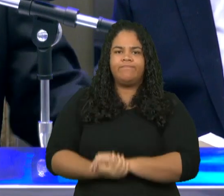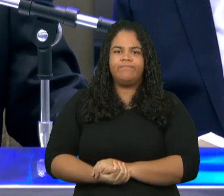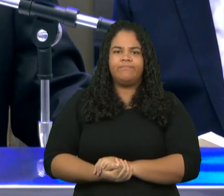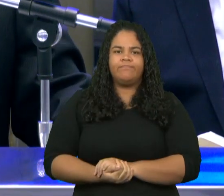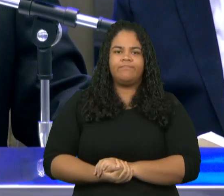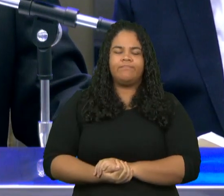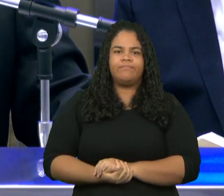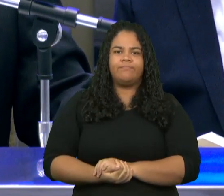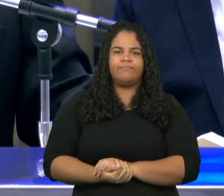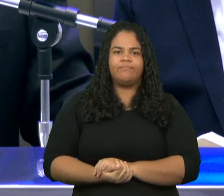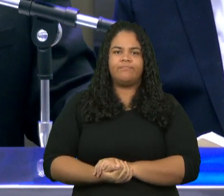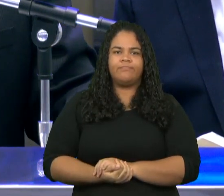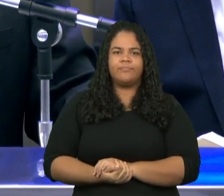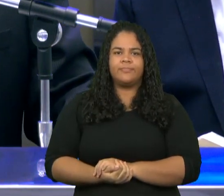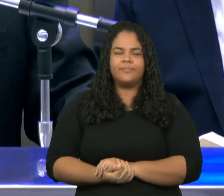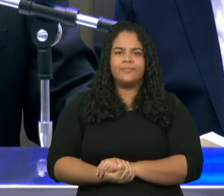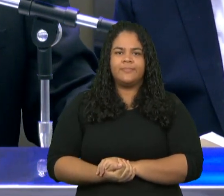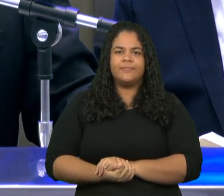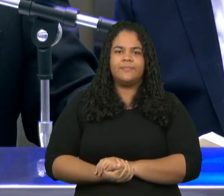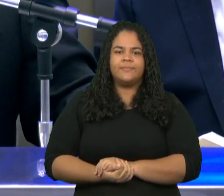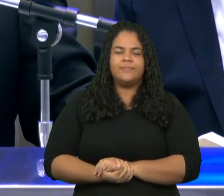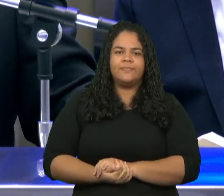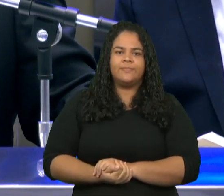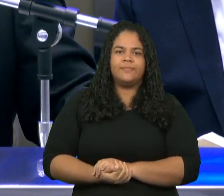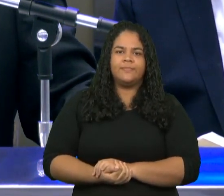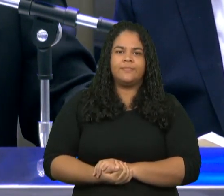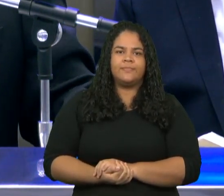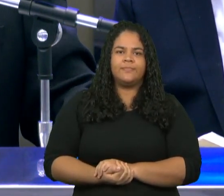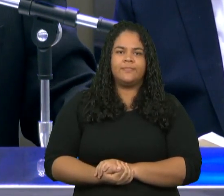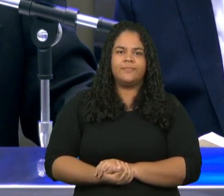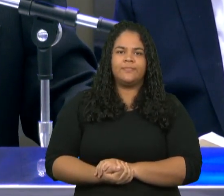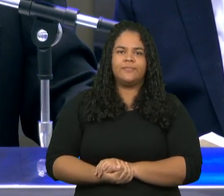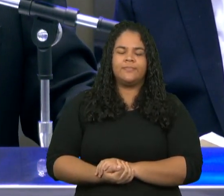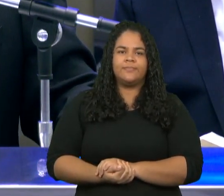dessas duas figuras, vemos Noé